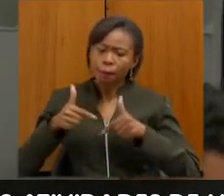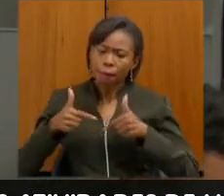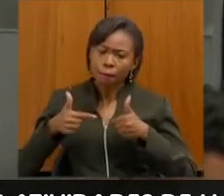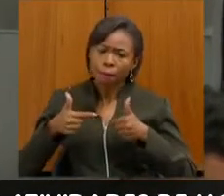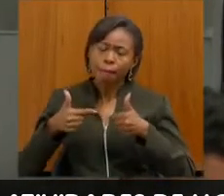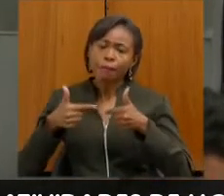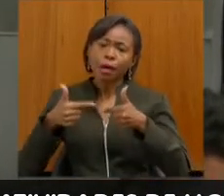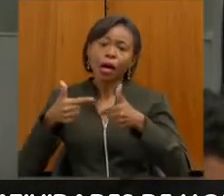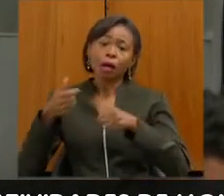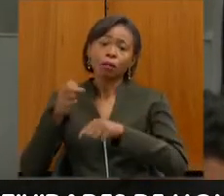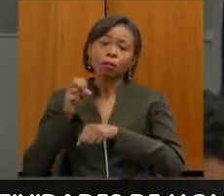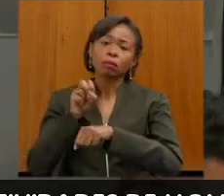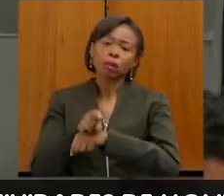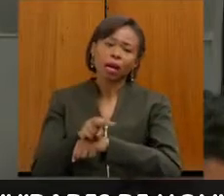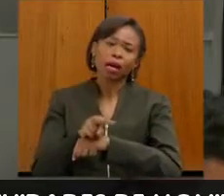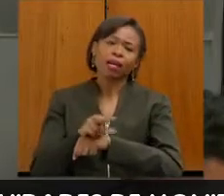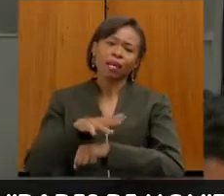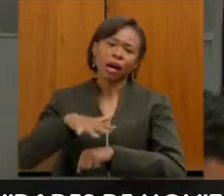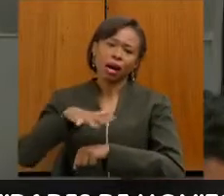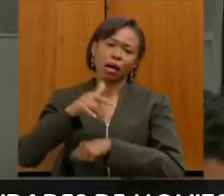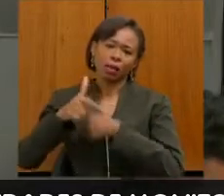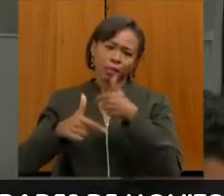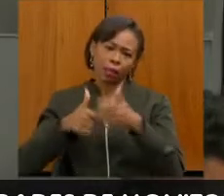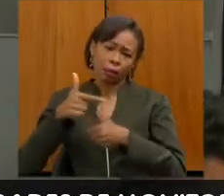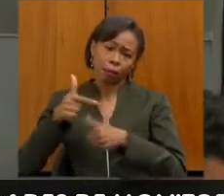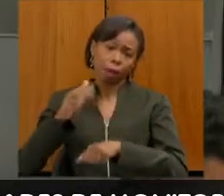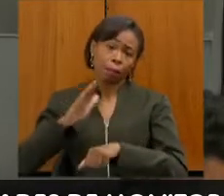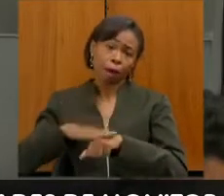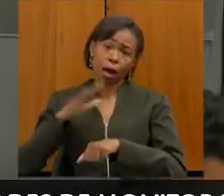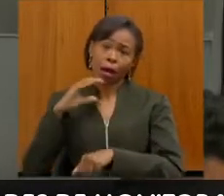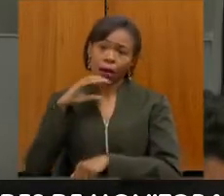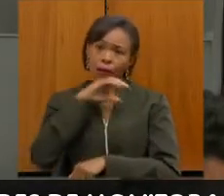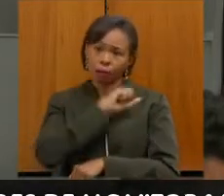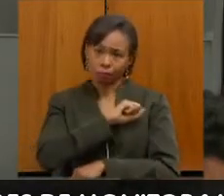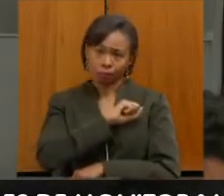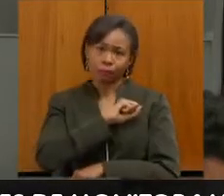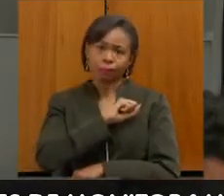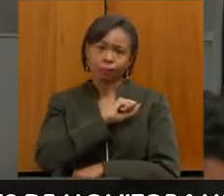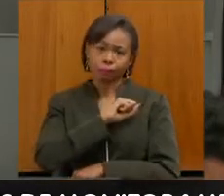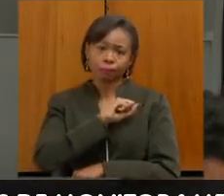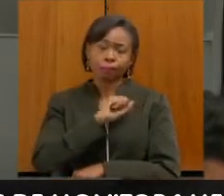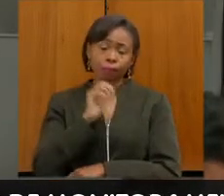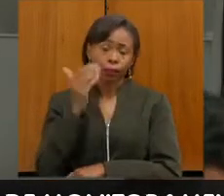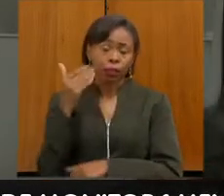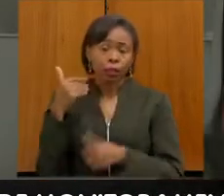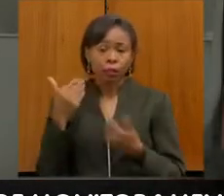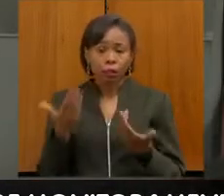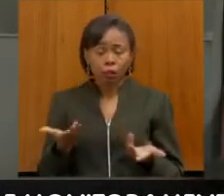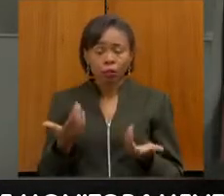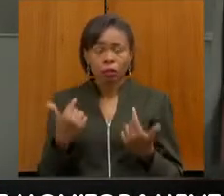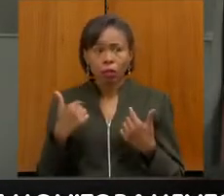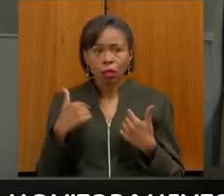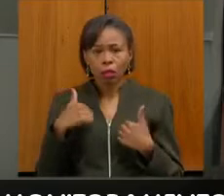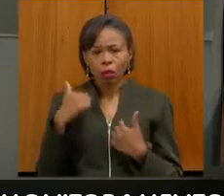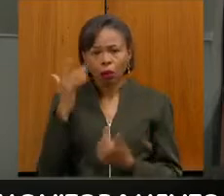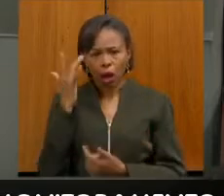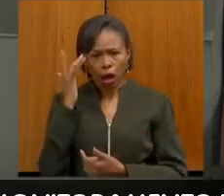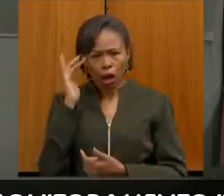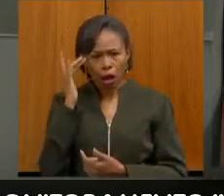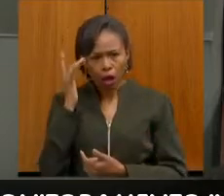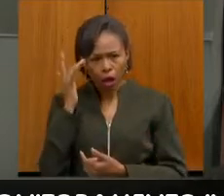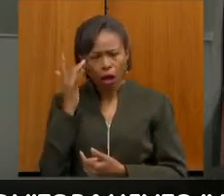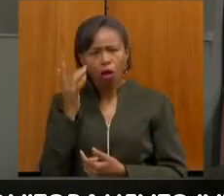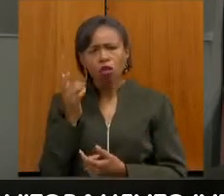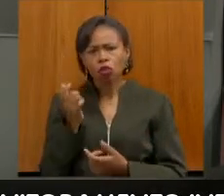a inserção no mercado de trabalho vai ser mais rápida. Então, eu acho que a gente vai conseguir